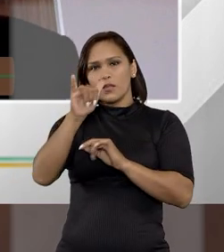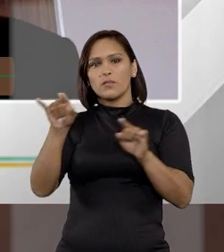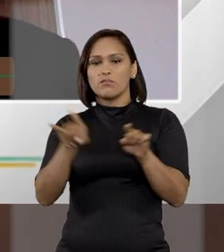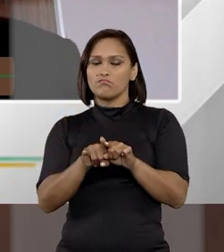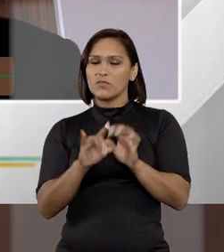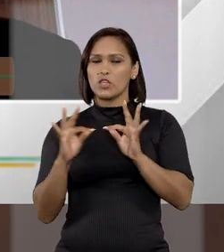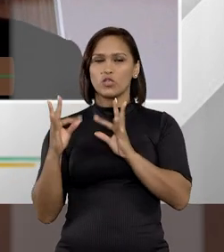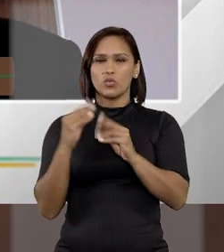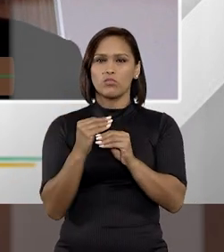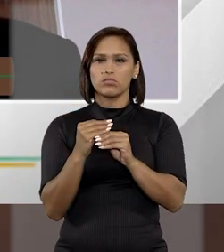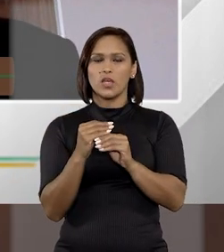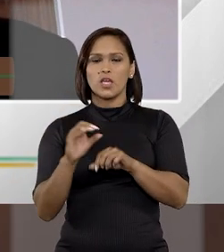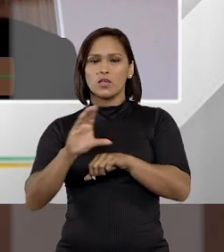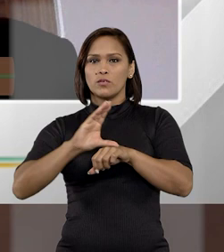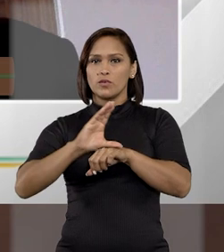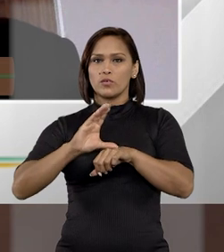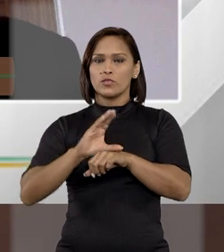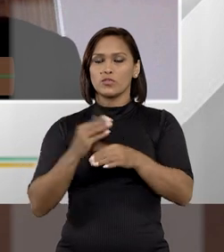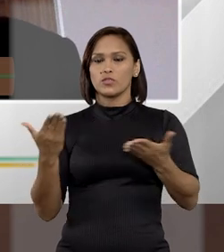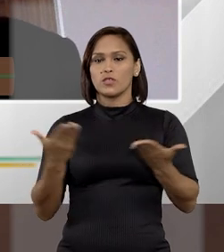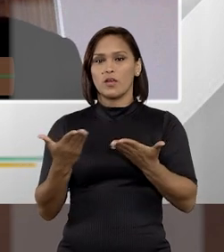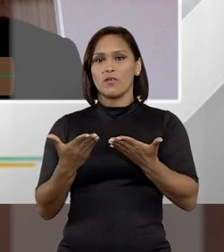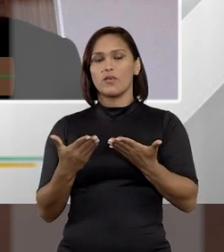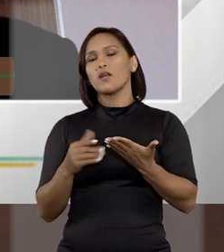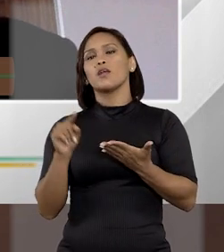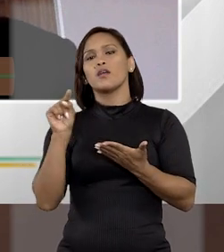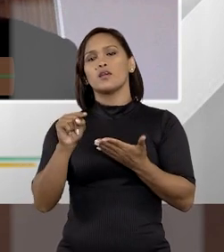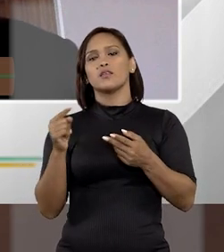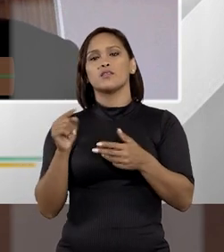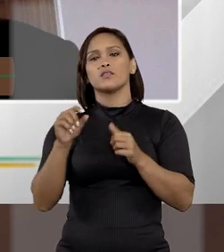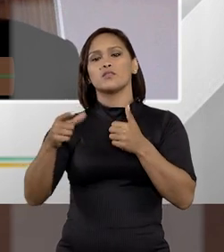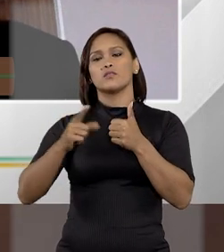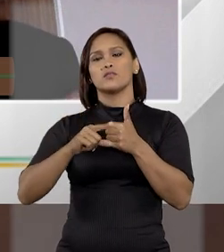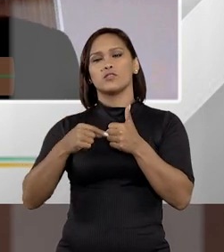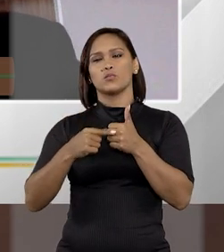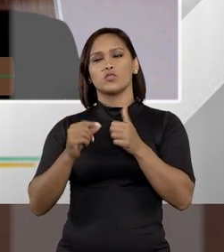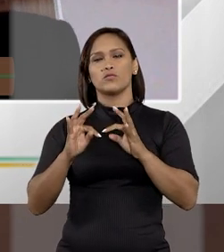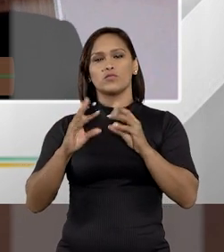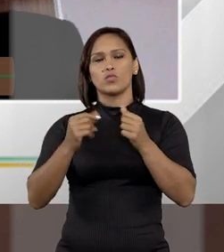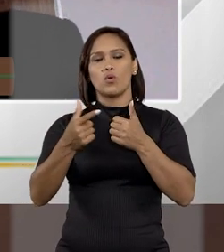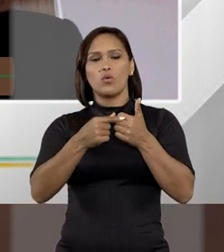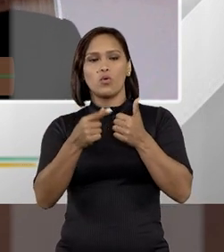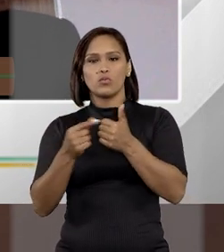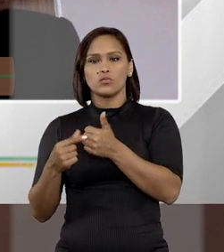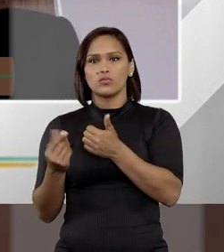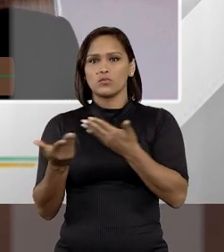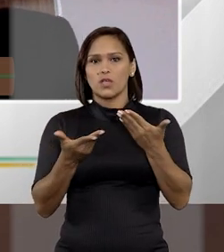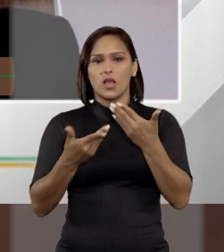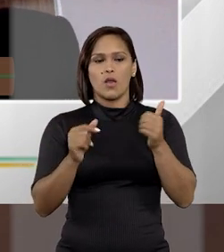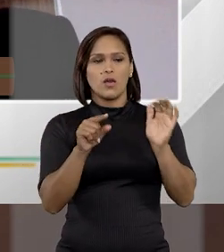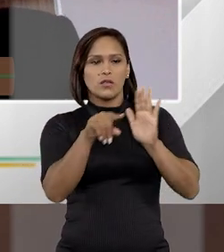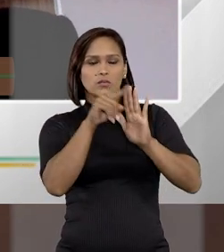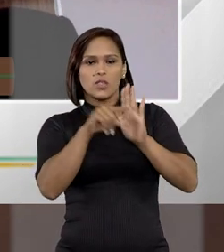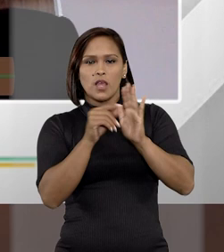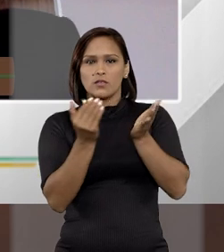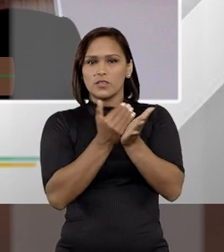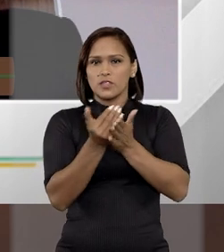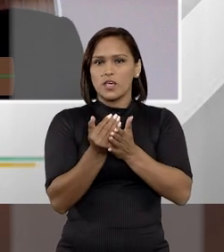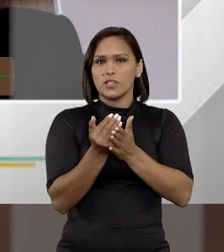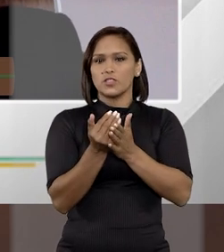seria totalmente inconstitucional, então, esse dispositivo, então, esses dispositivos, todos os dispositivos agora que trazem essa